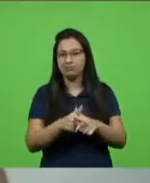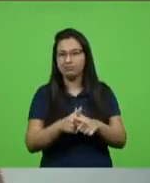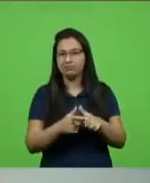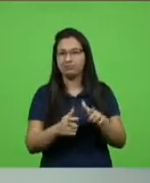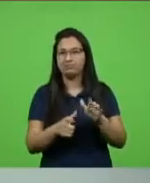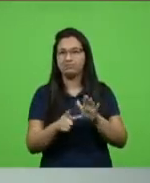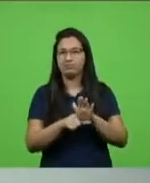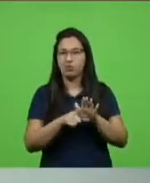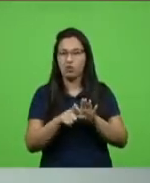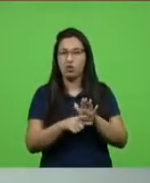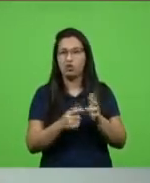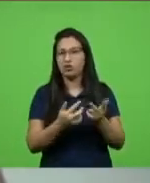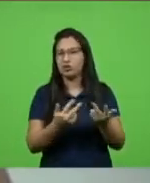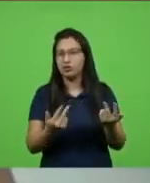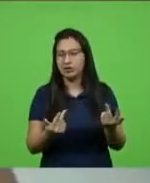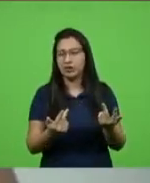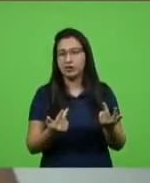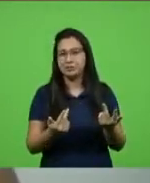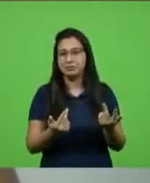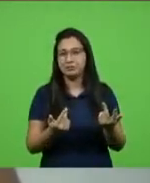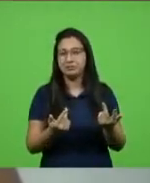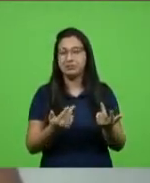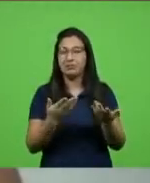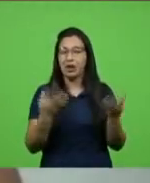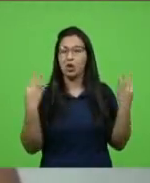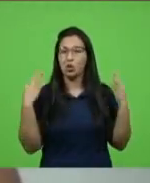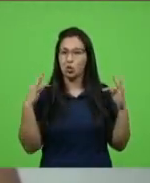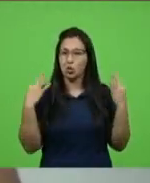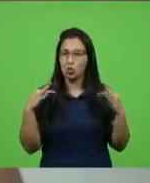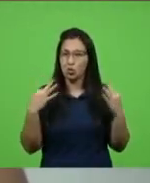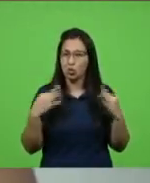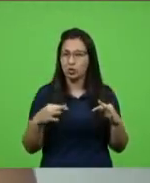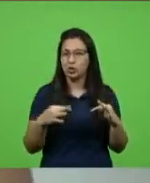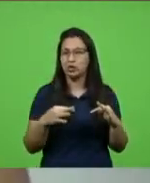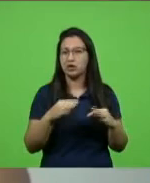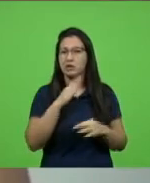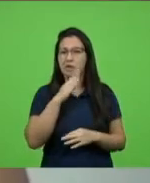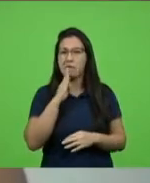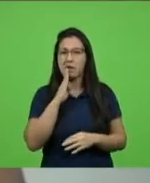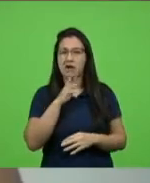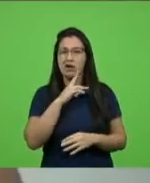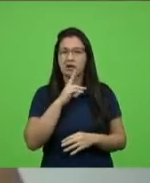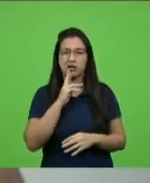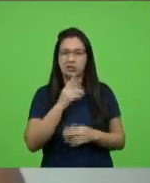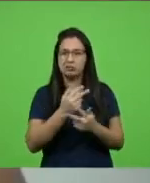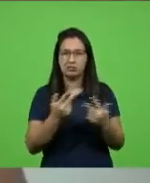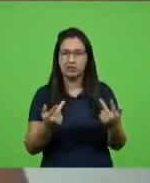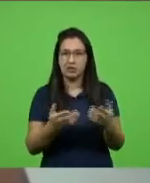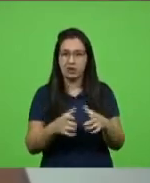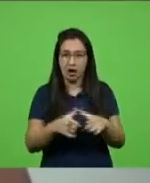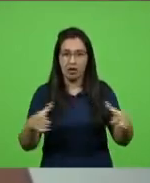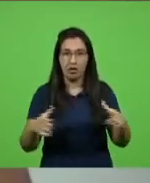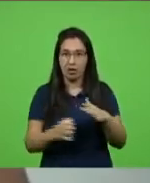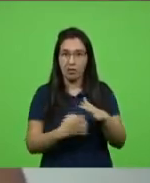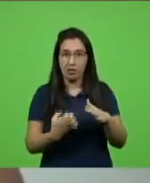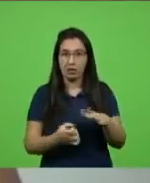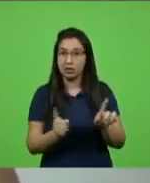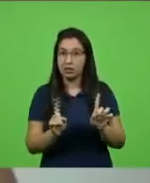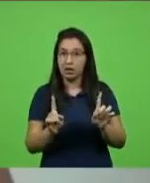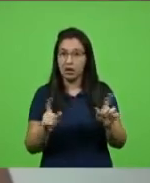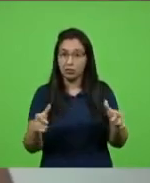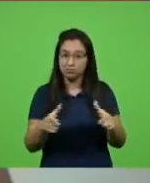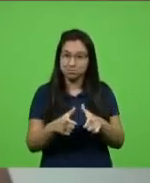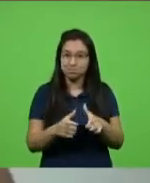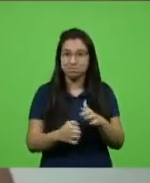a cadeia produtiva do turismo e eu falo não é nem de grandes empresários são dos pequenos negócios